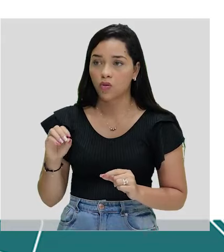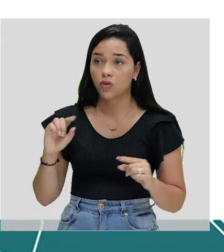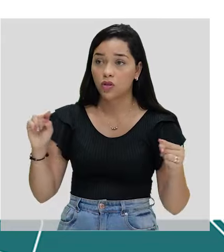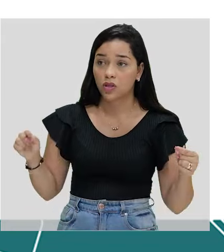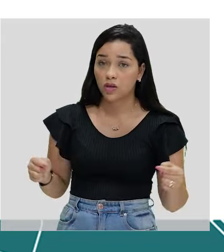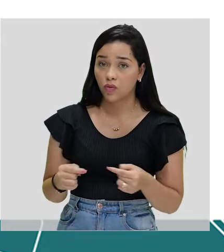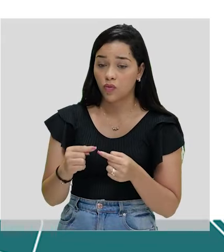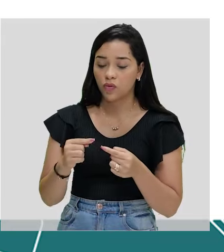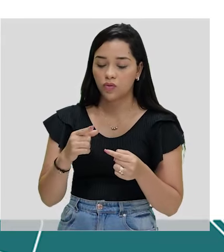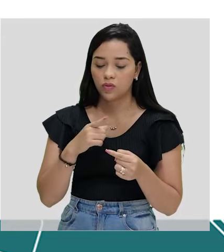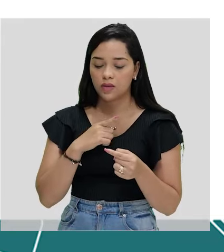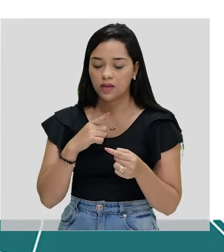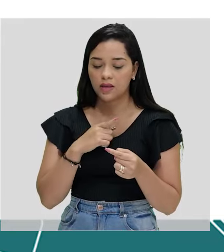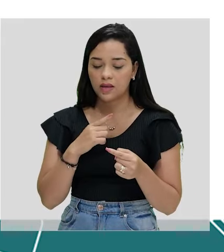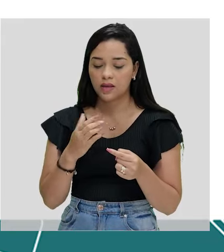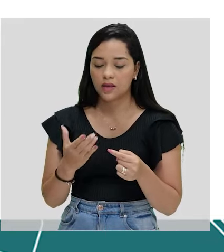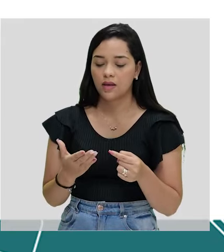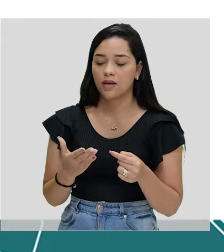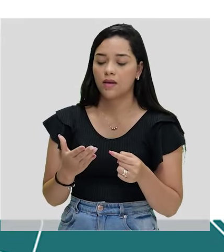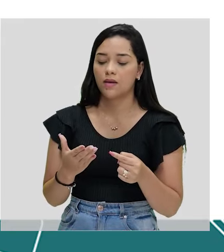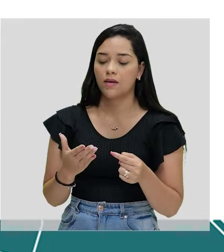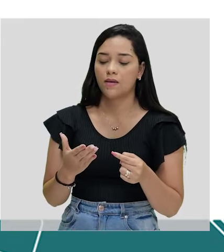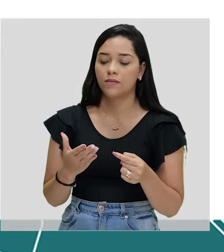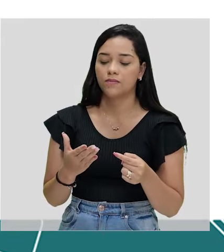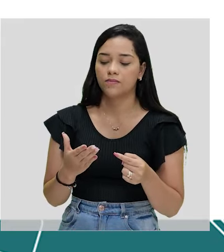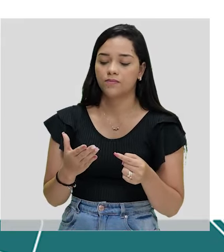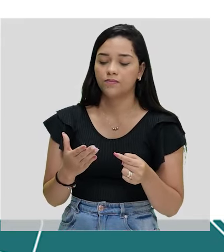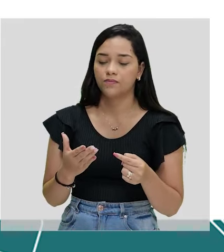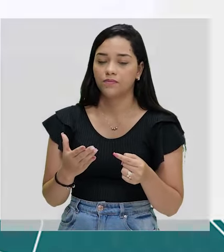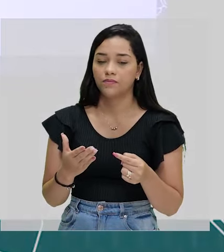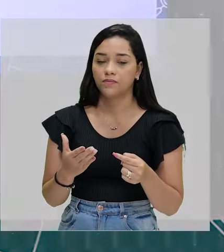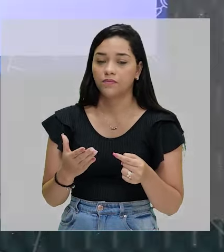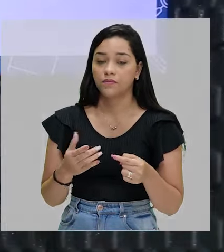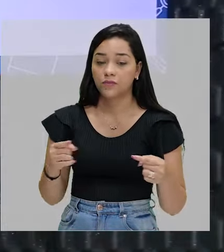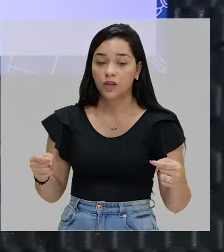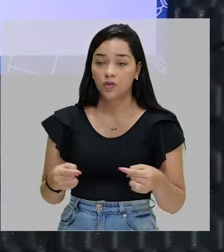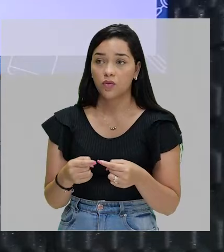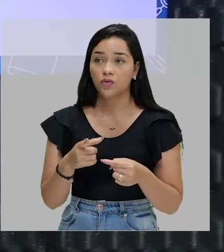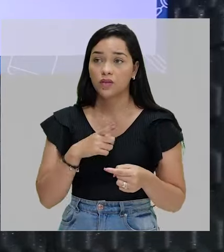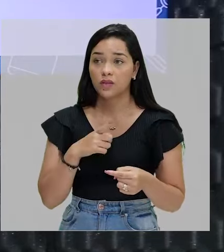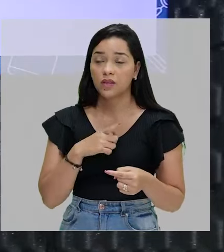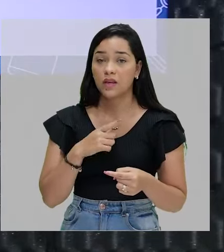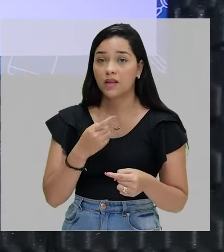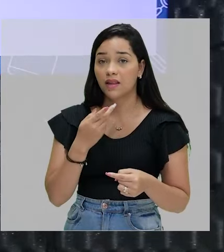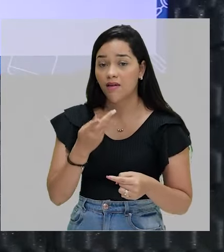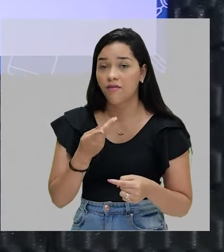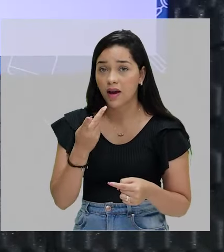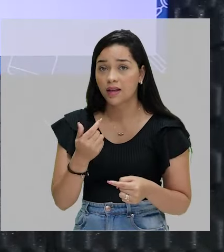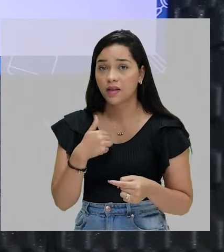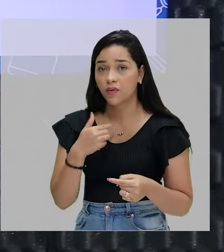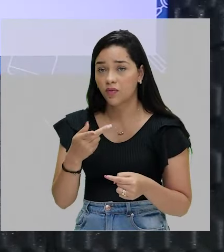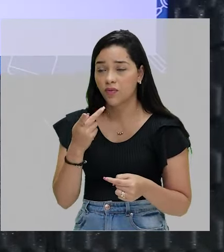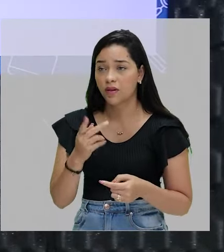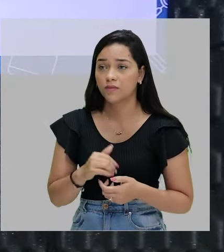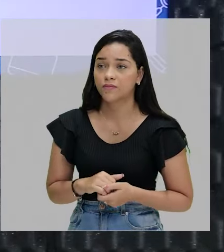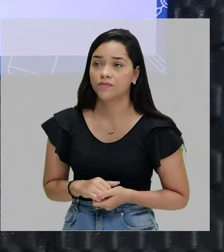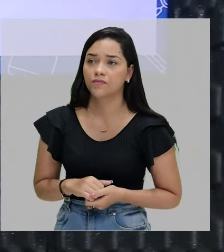acordo com a entonação. Então, quando eu digo assim,